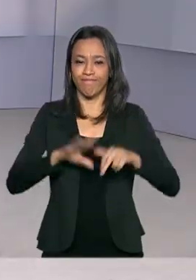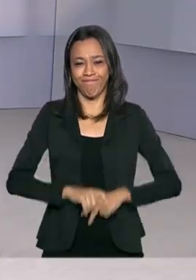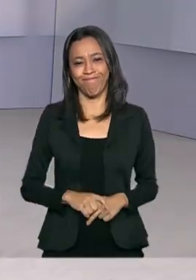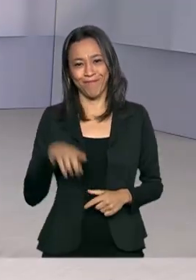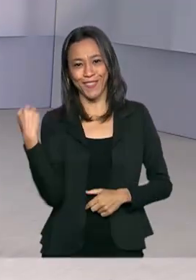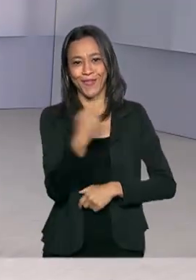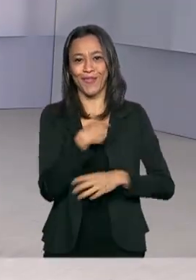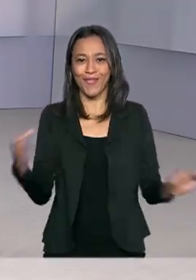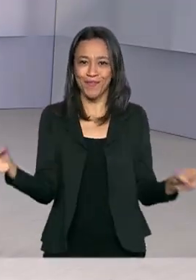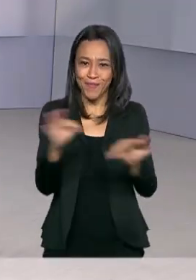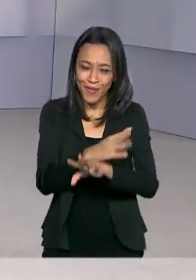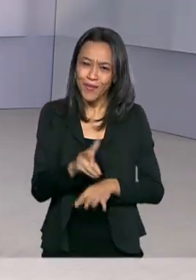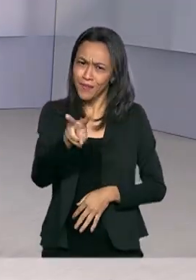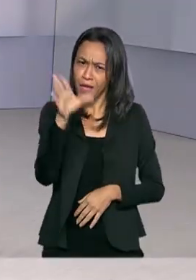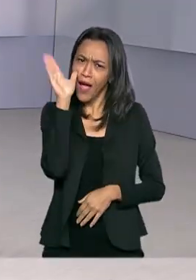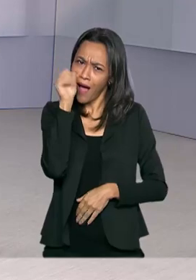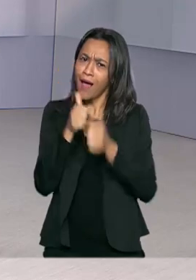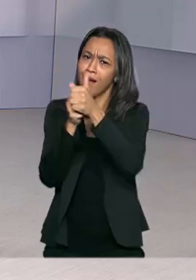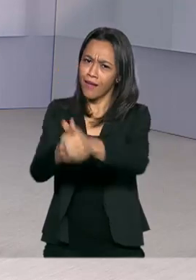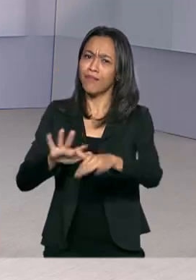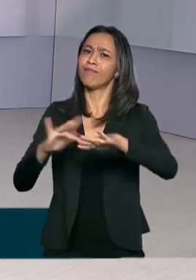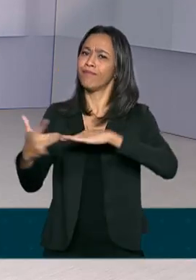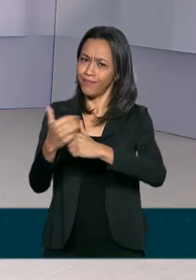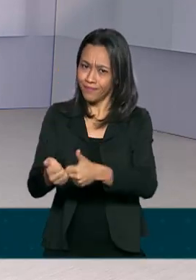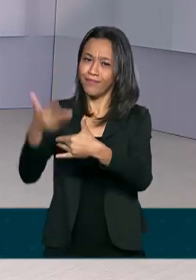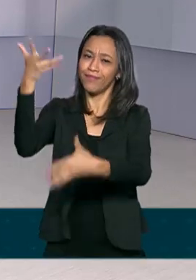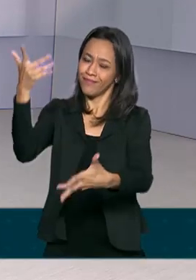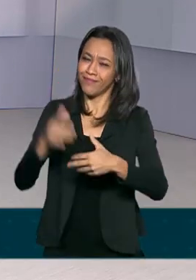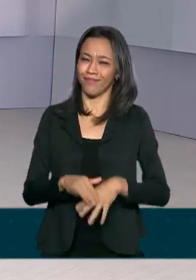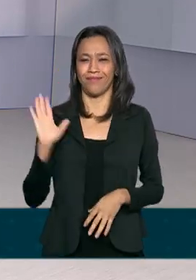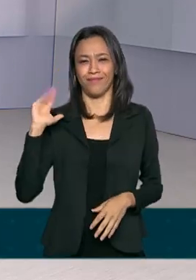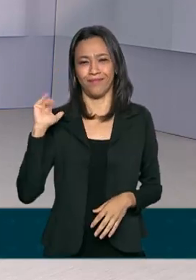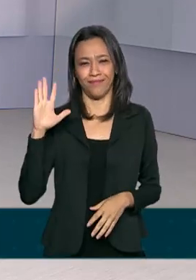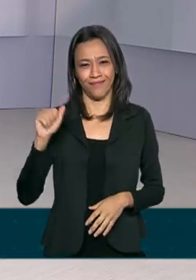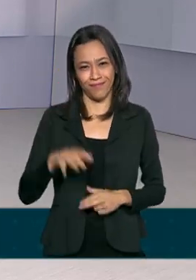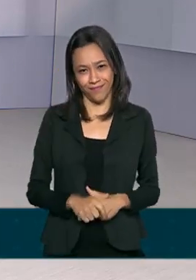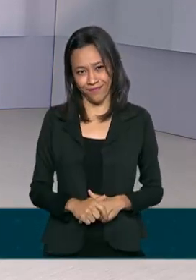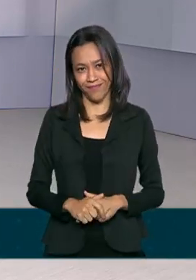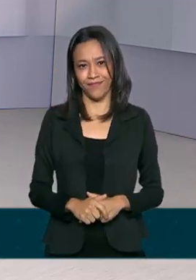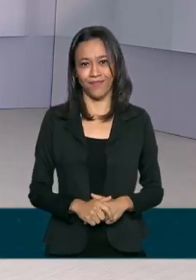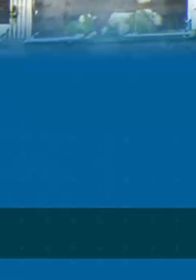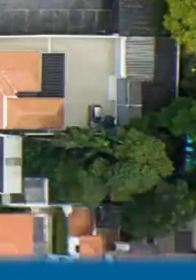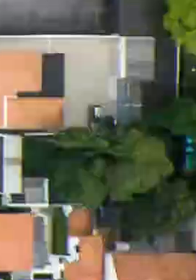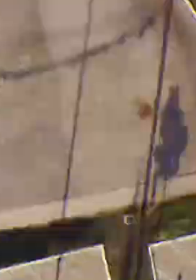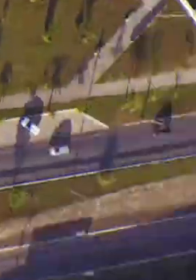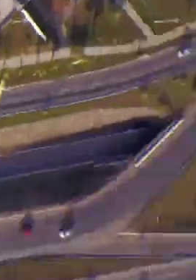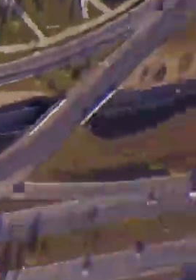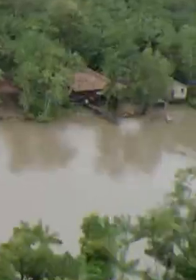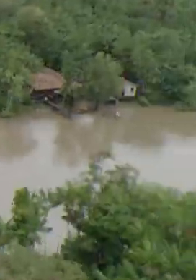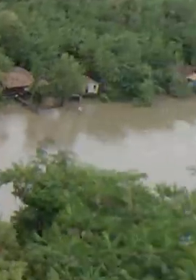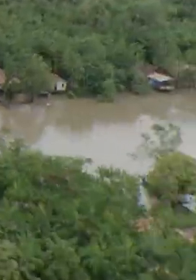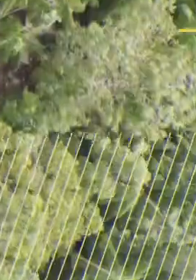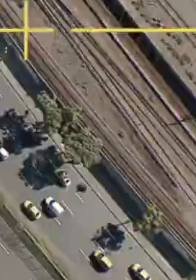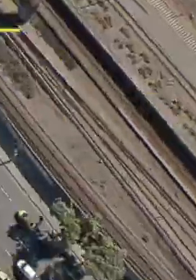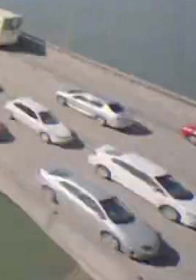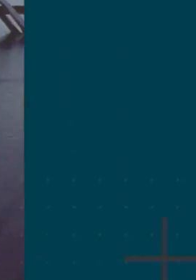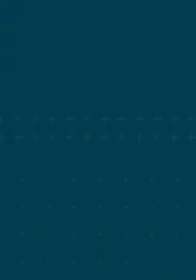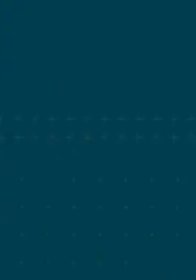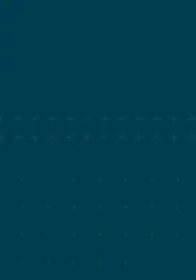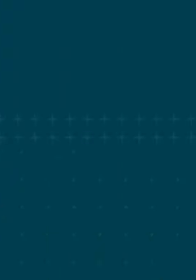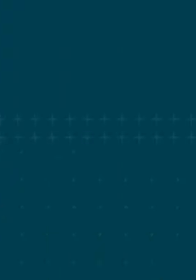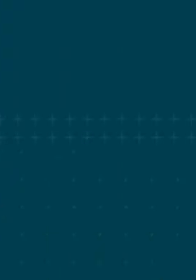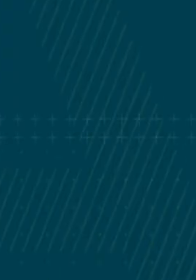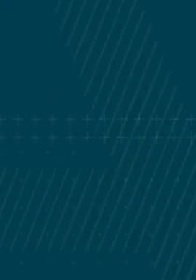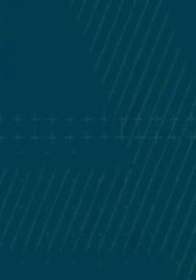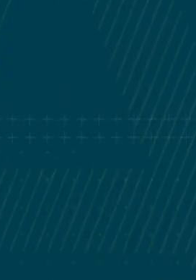A gente fica por aqui. Nos acompanhe também pelas redes sociais. Até a próxima edição. Música Música